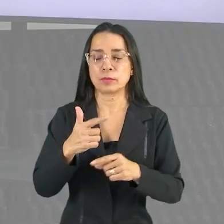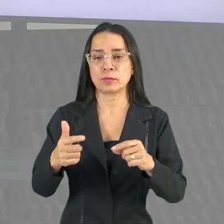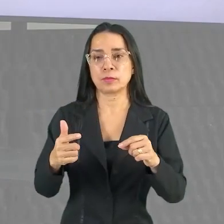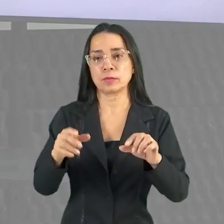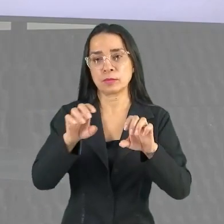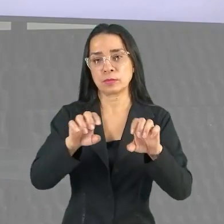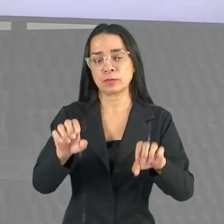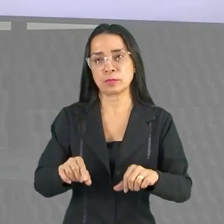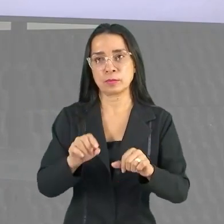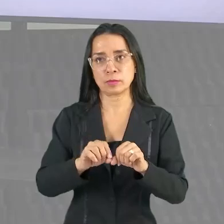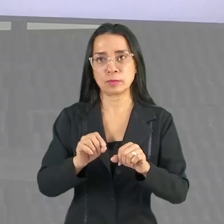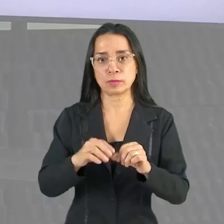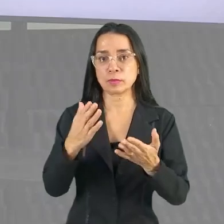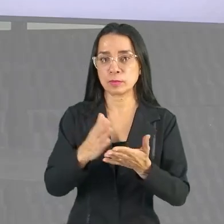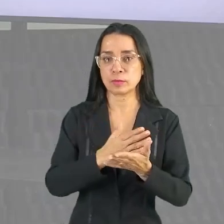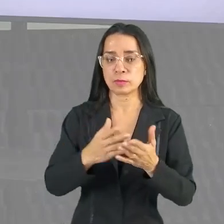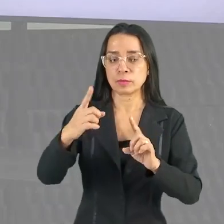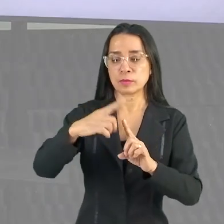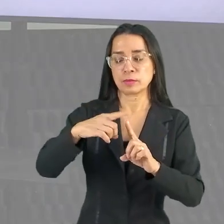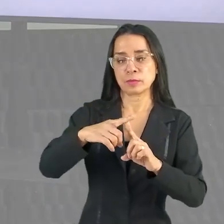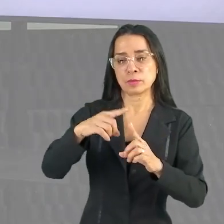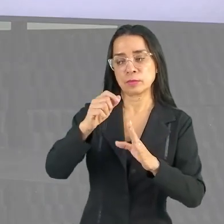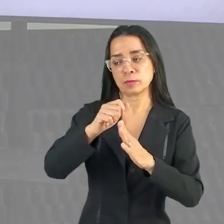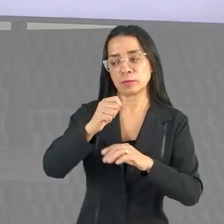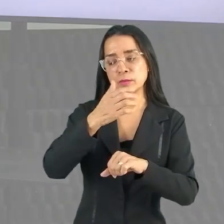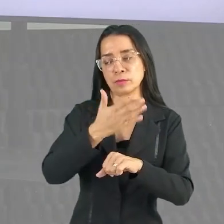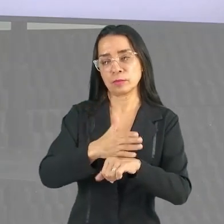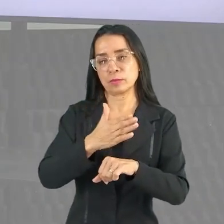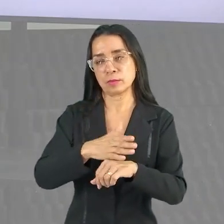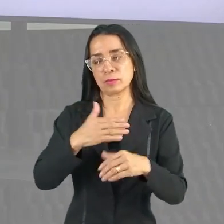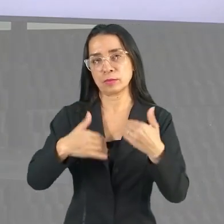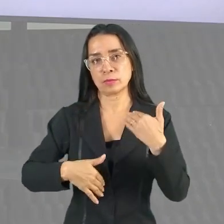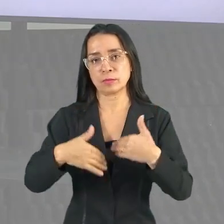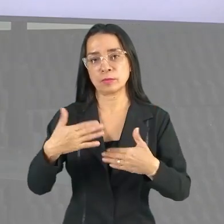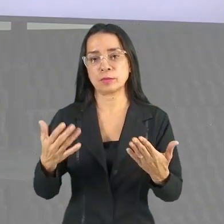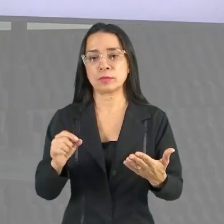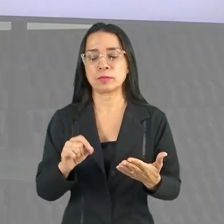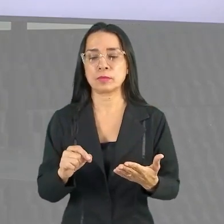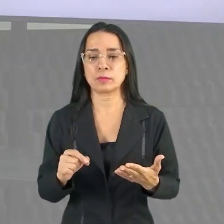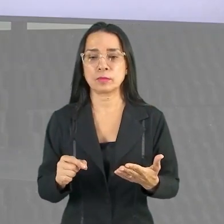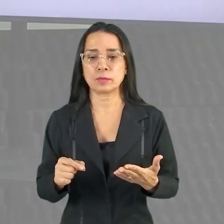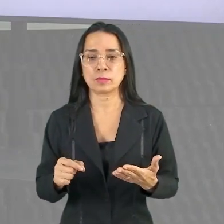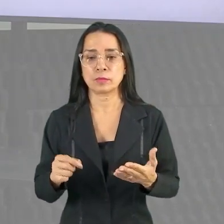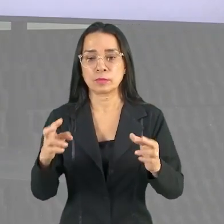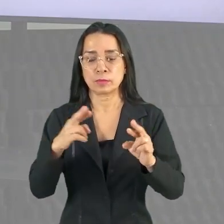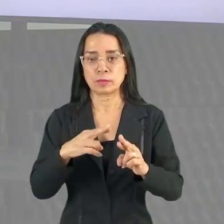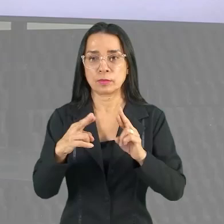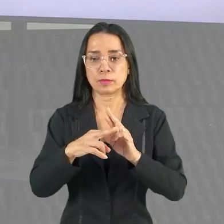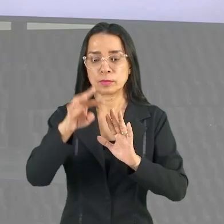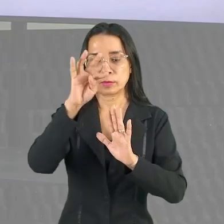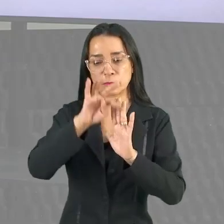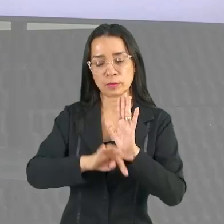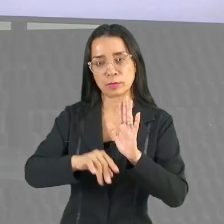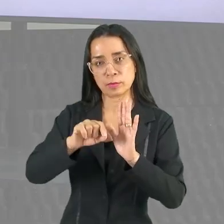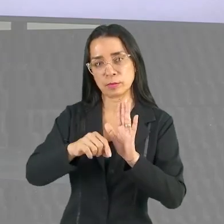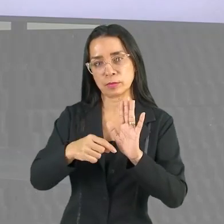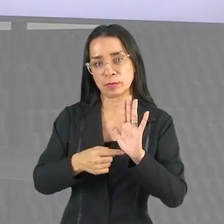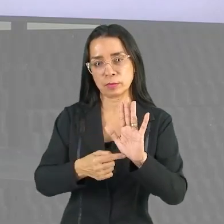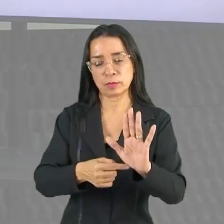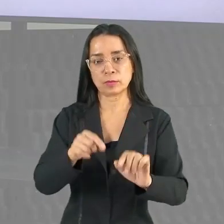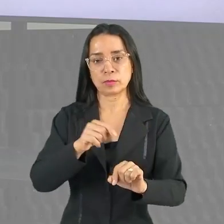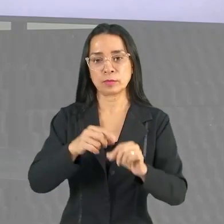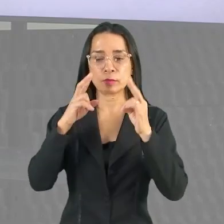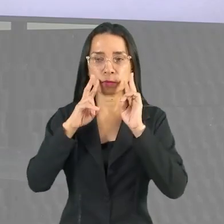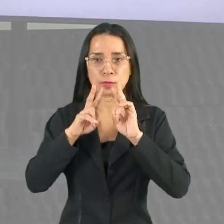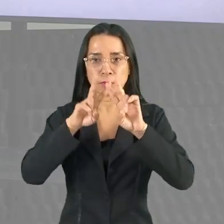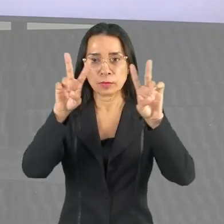Então é em relação a isso que o texto está falando. Essa visão de ter